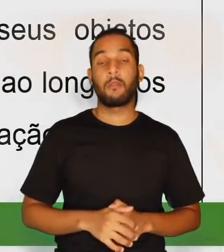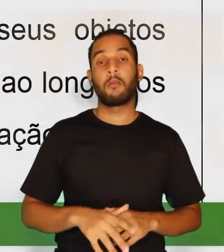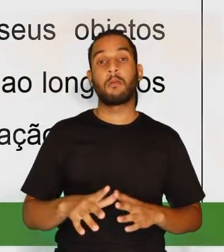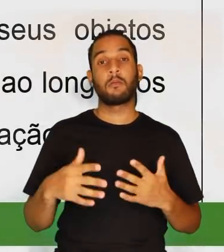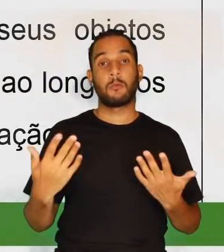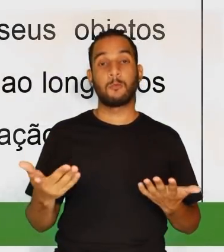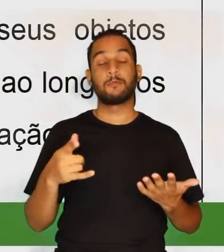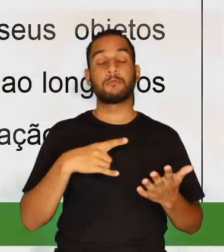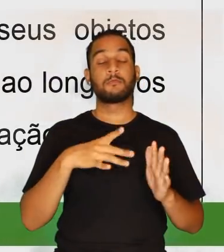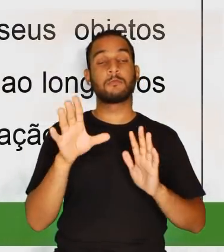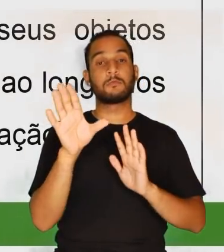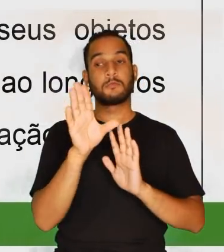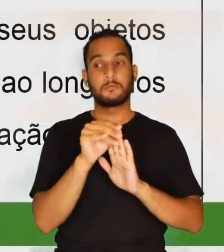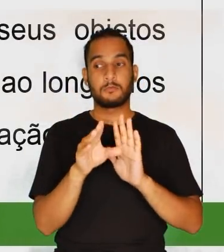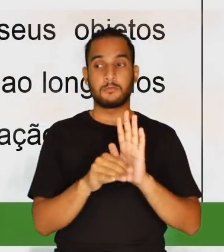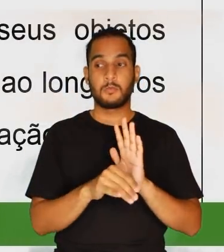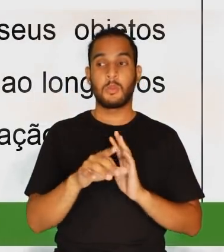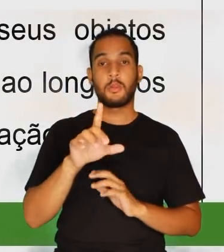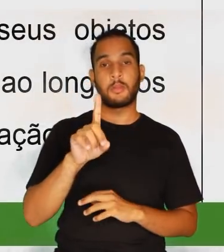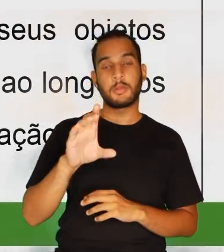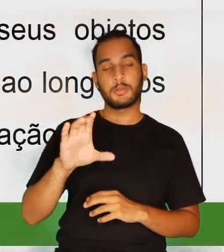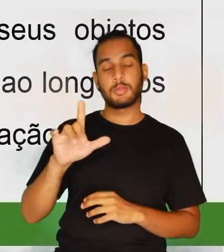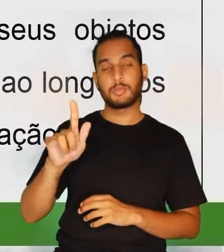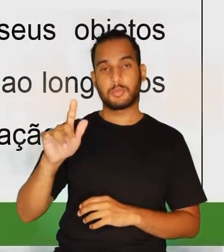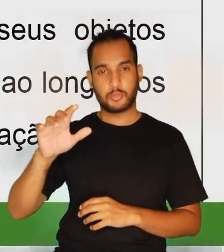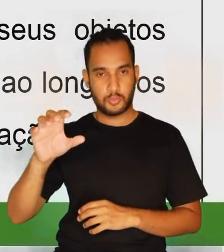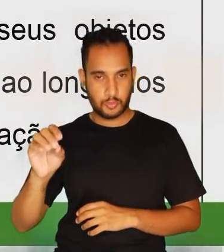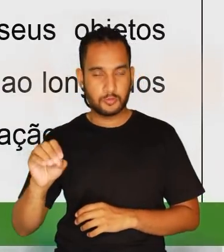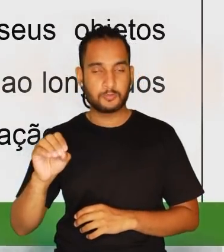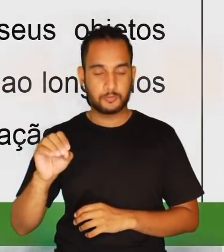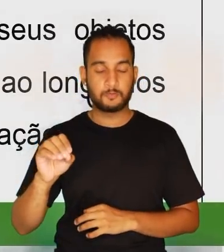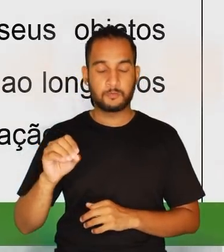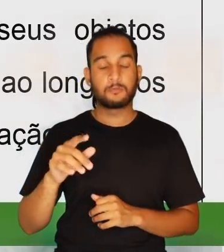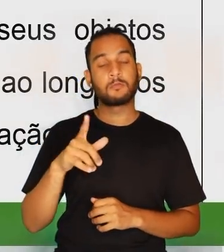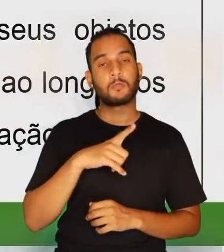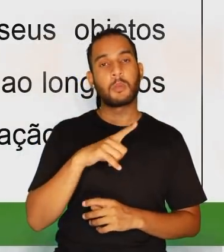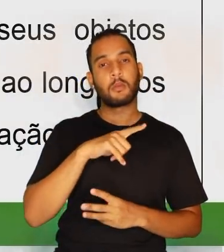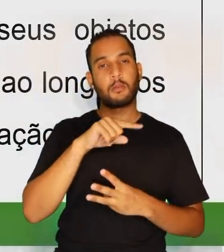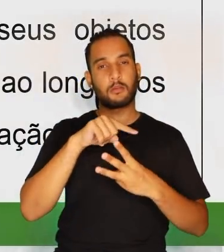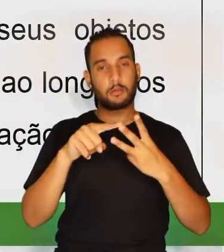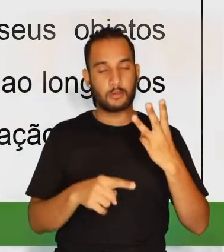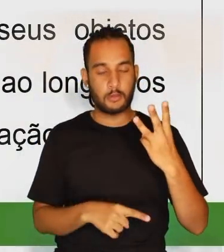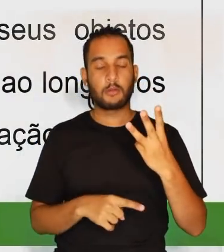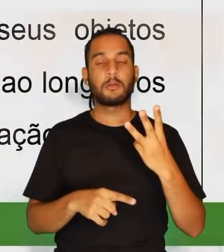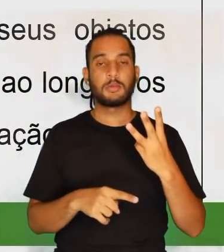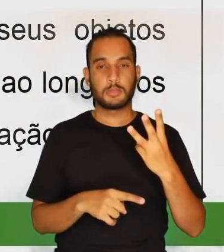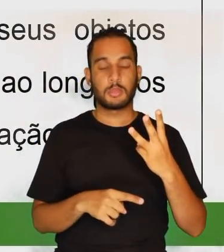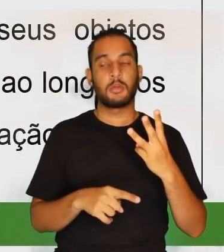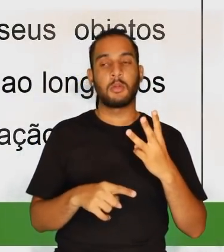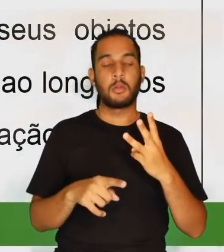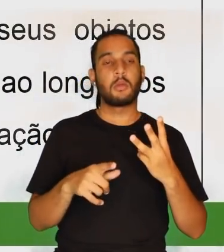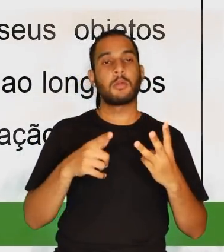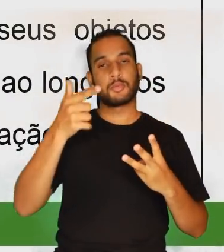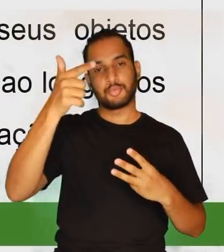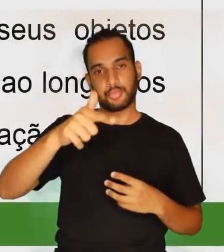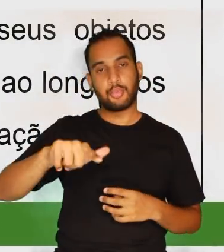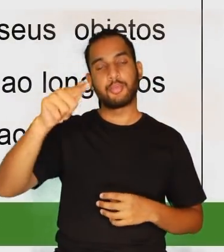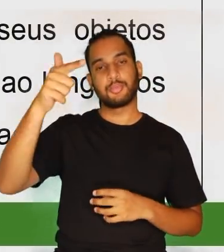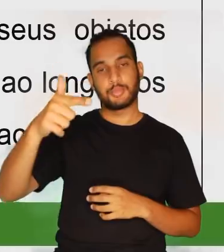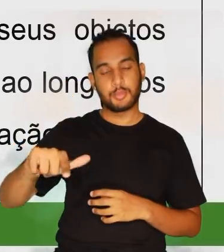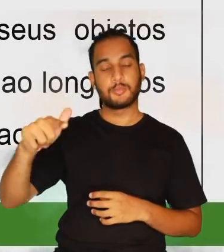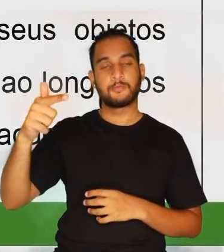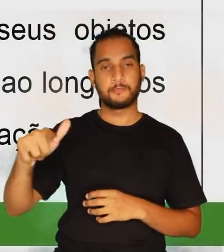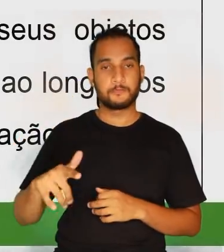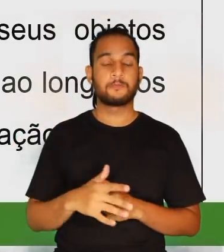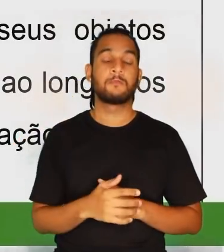As unidades temáticas, então, no DCG1 ampliado, nós temos três unidades temáticas que